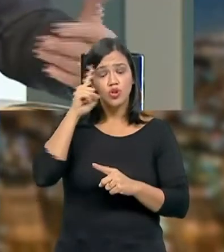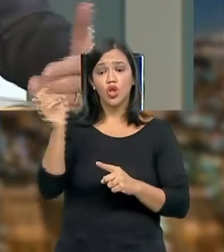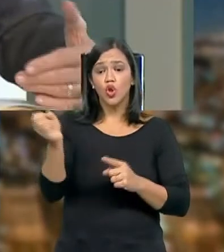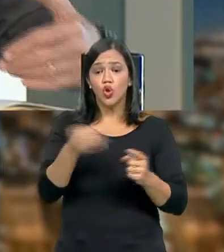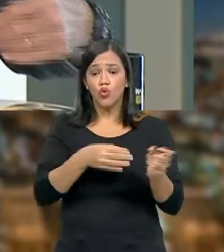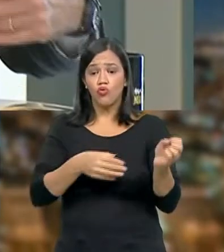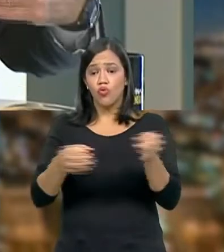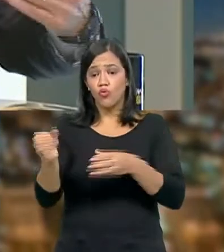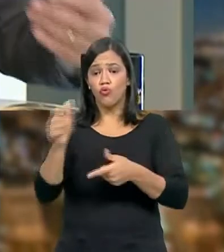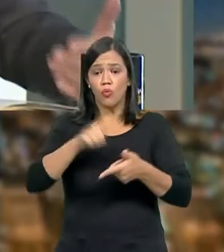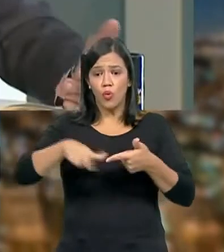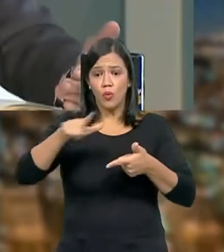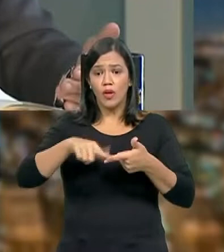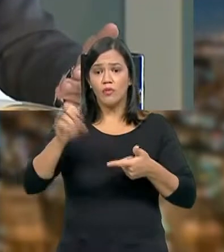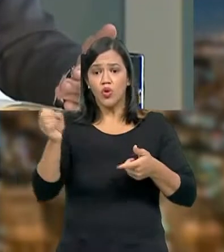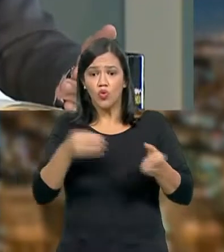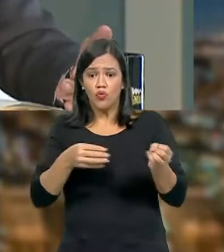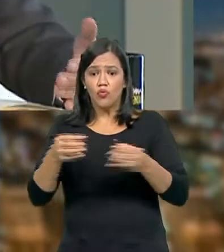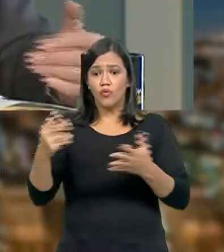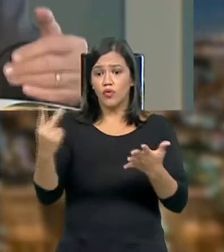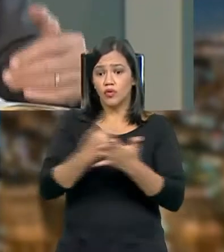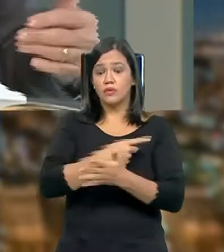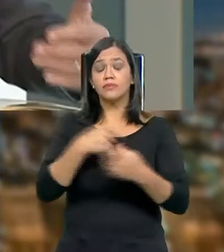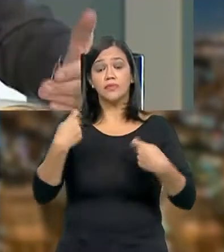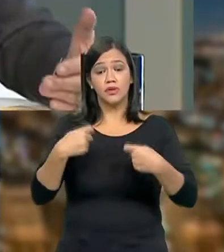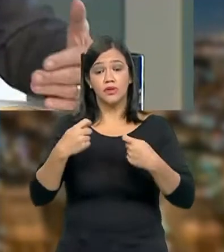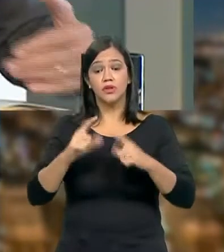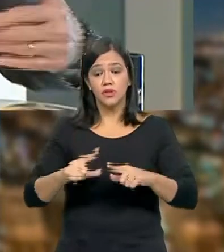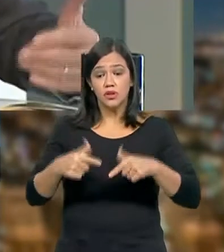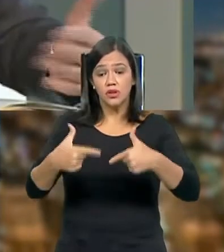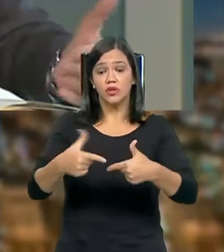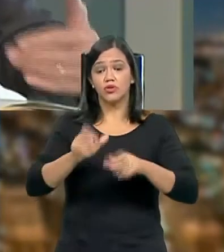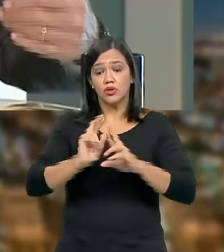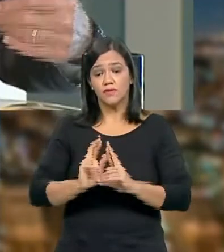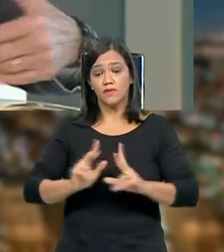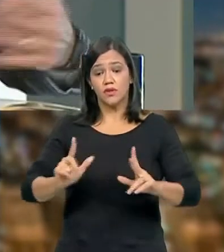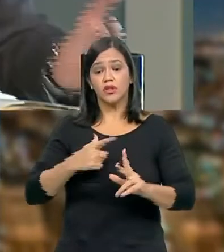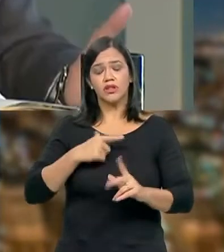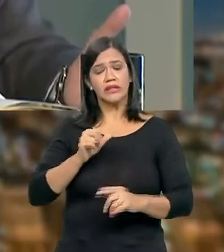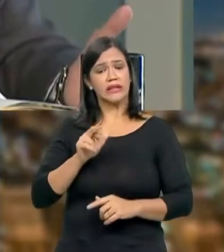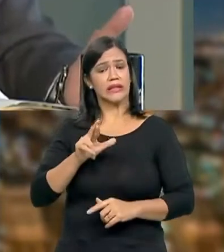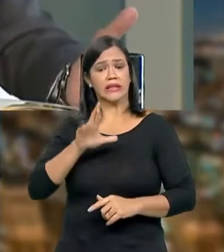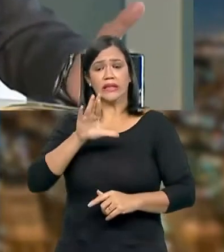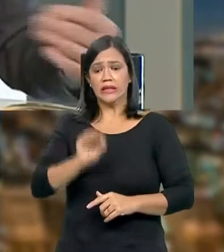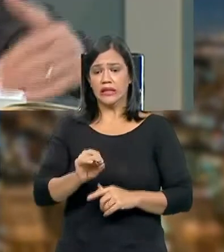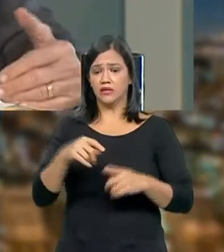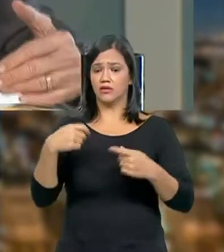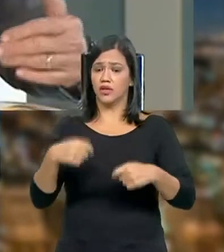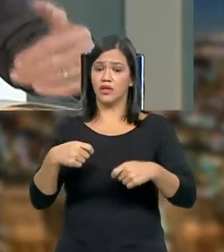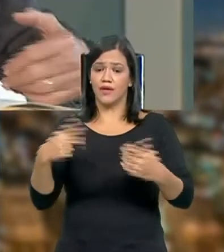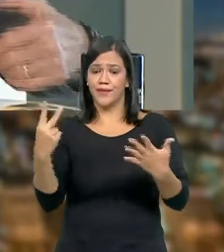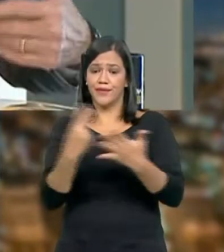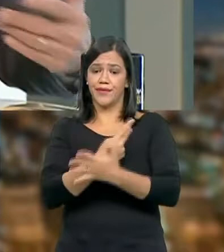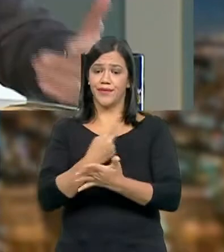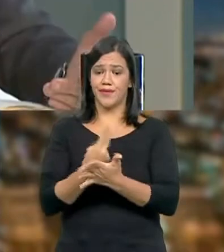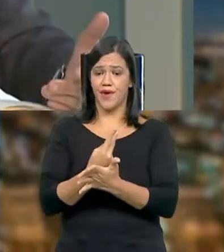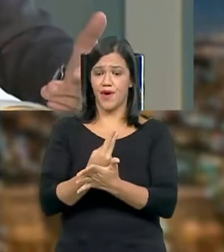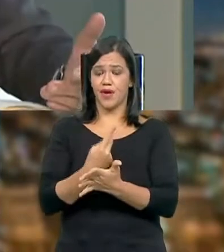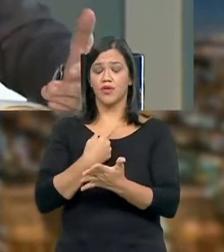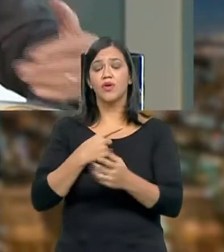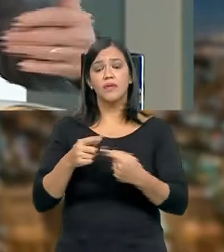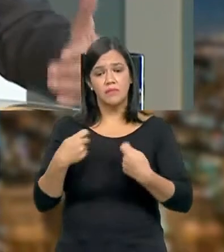novas decisões. Isso é lógico que está sujeito ao erro. Muitas delas foram